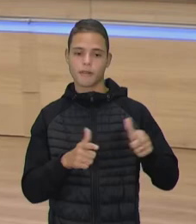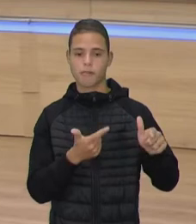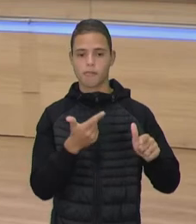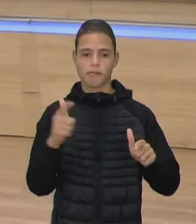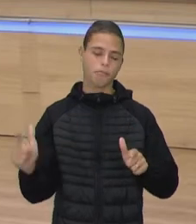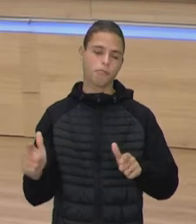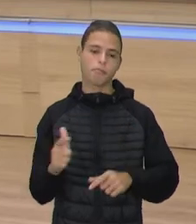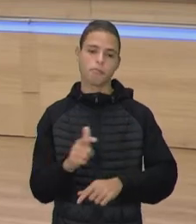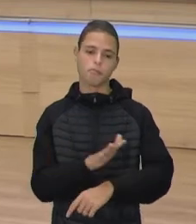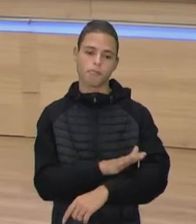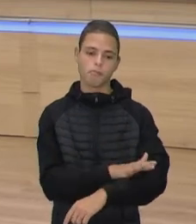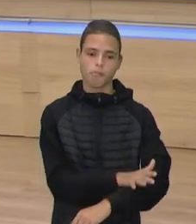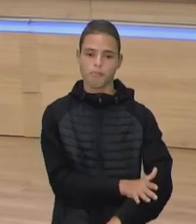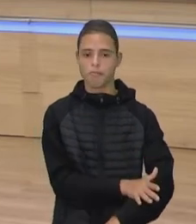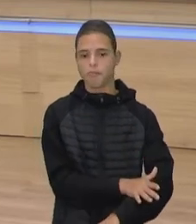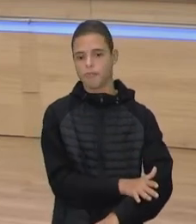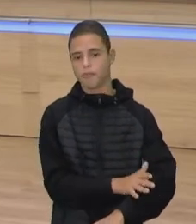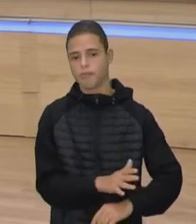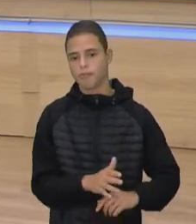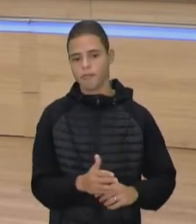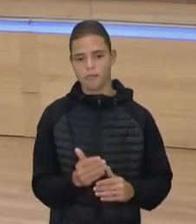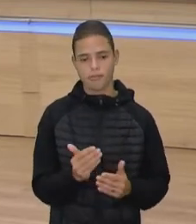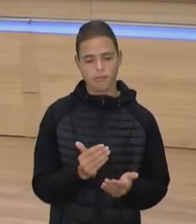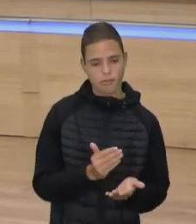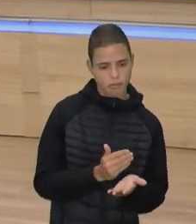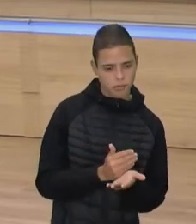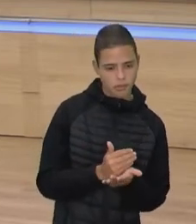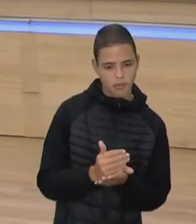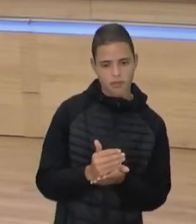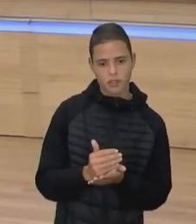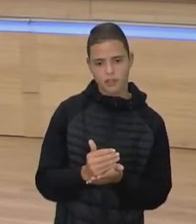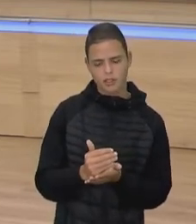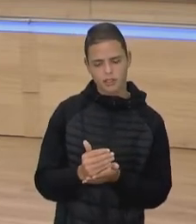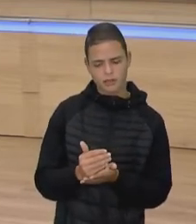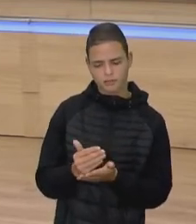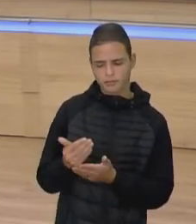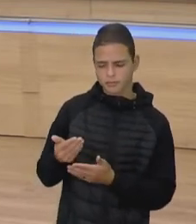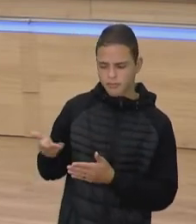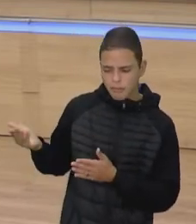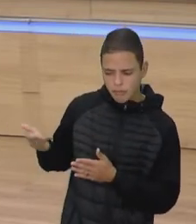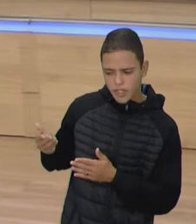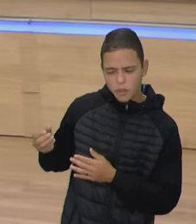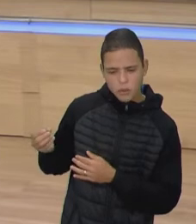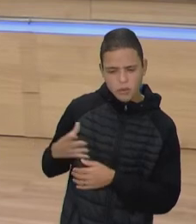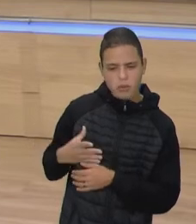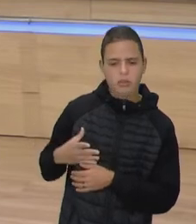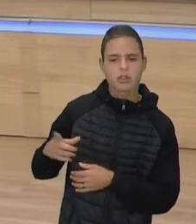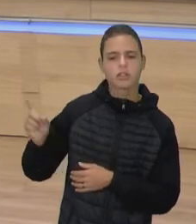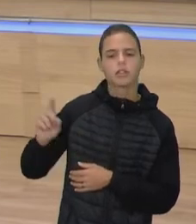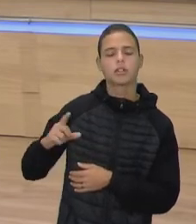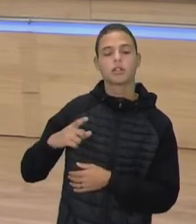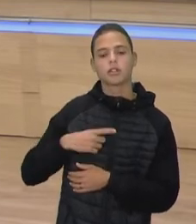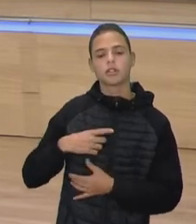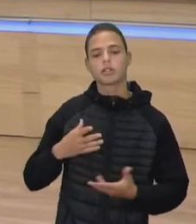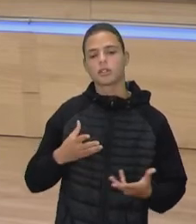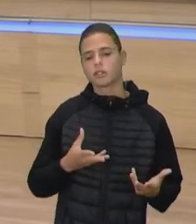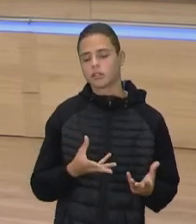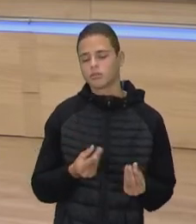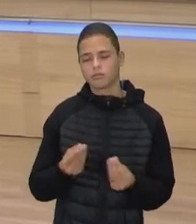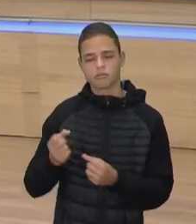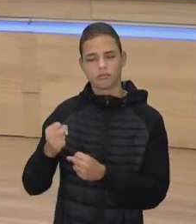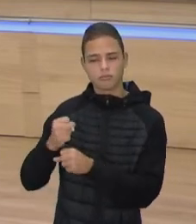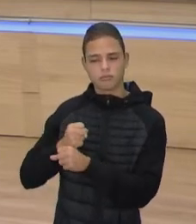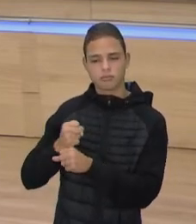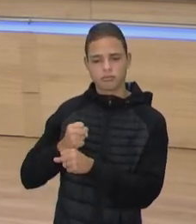racismo, ele não começa recentemente, né? Existem relações